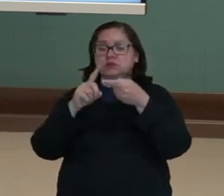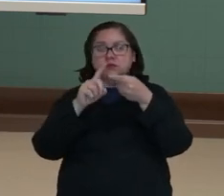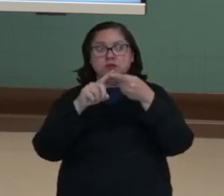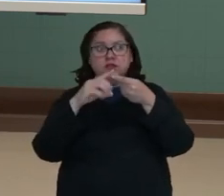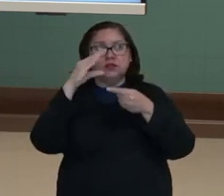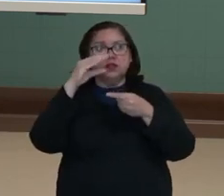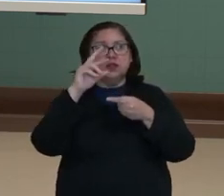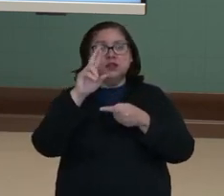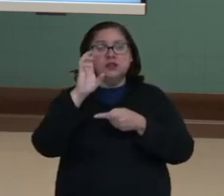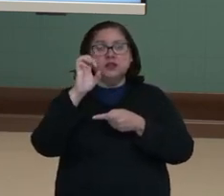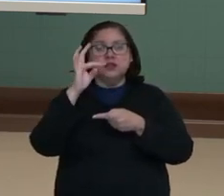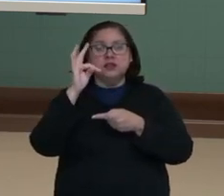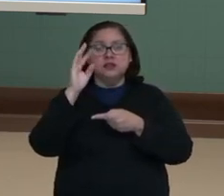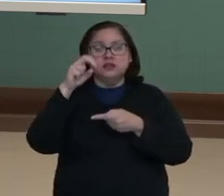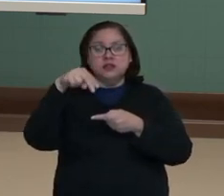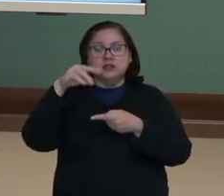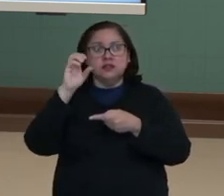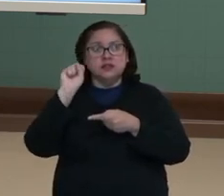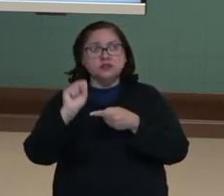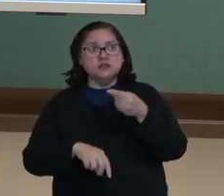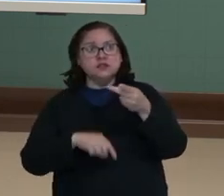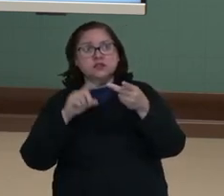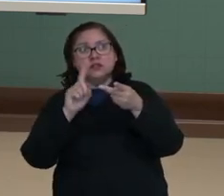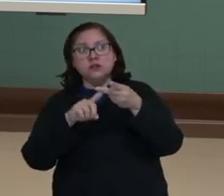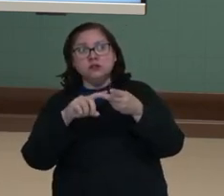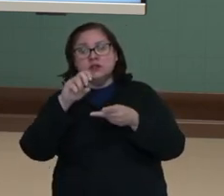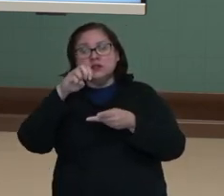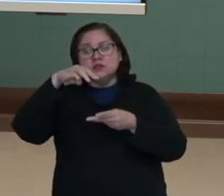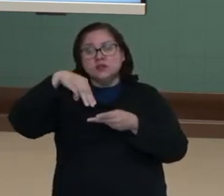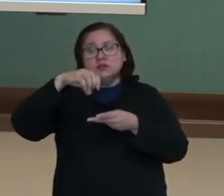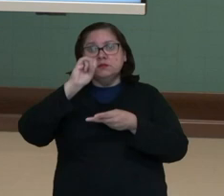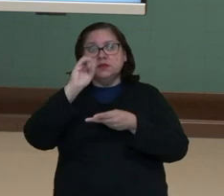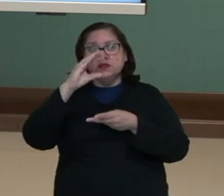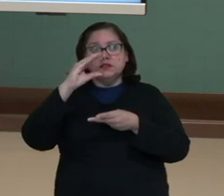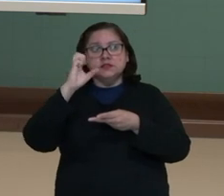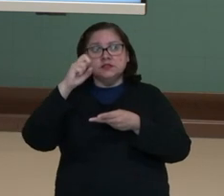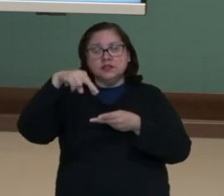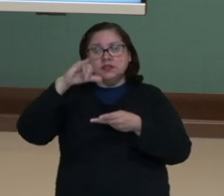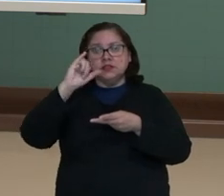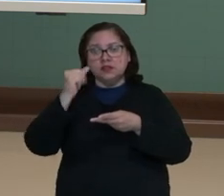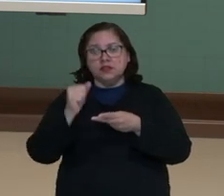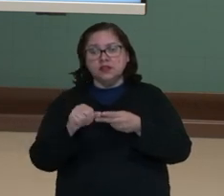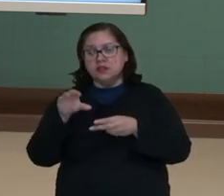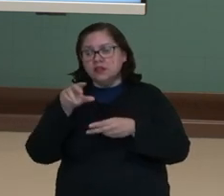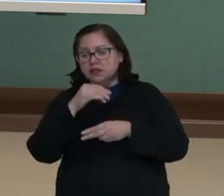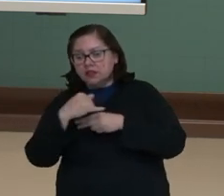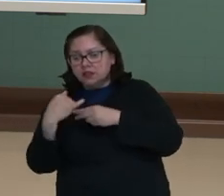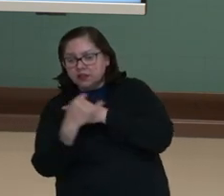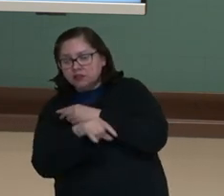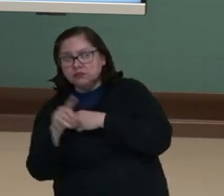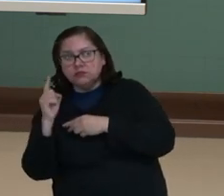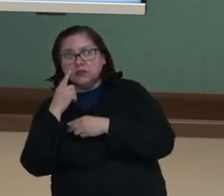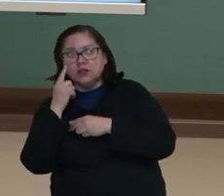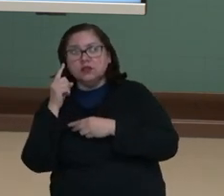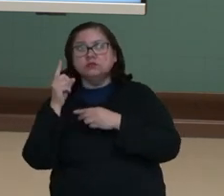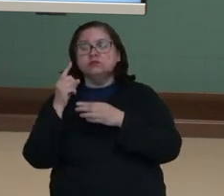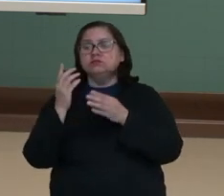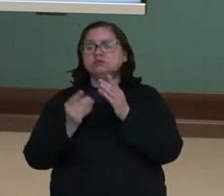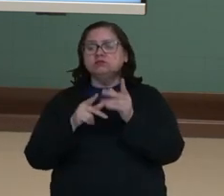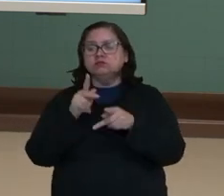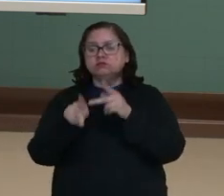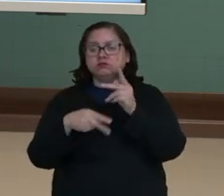1600, fundada pelos aqueus, na parte continental. E a ilha de Creta está aqui. Então, a civilização minóica